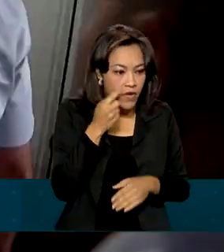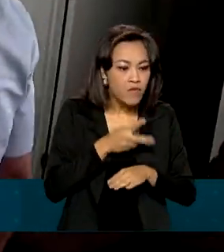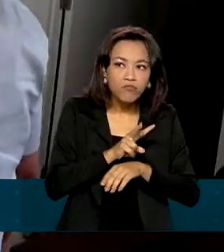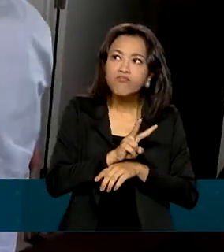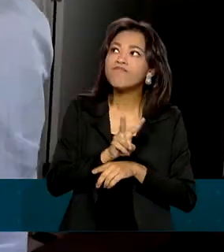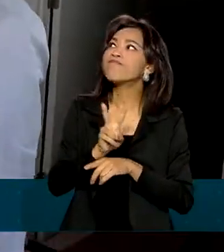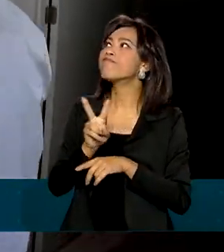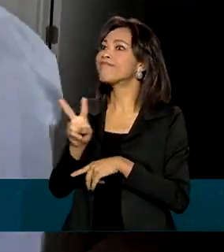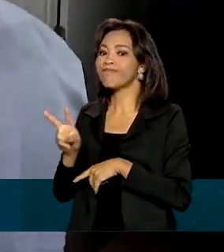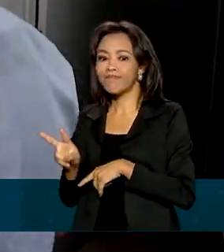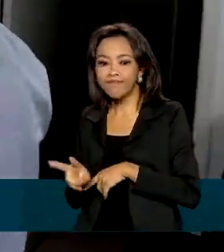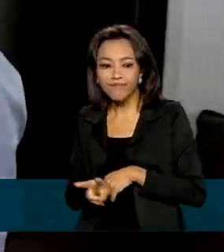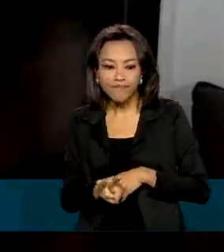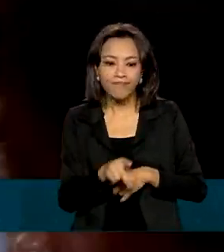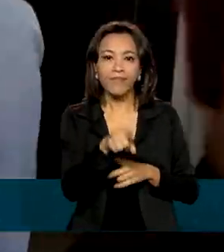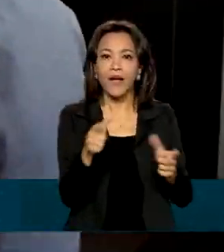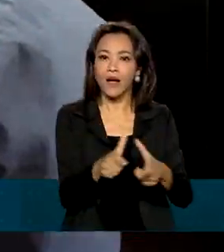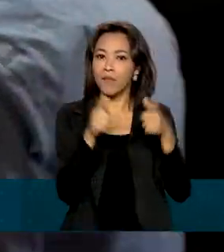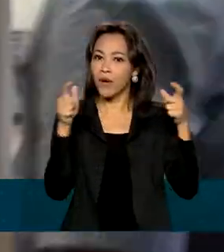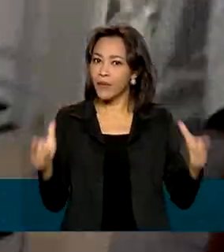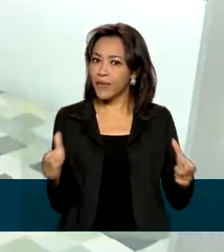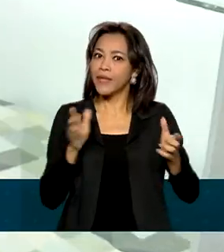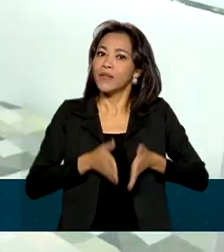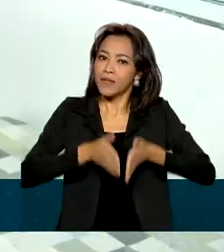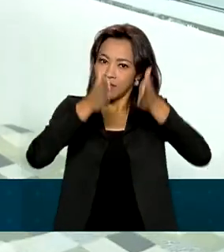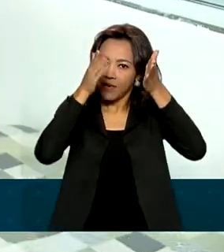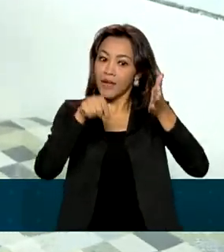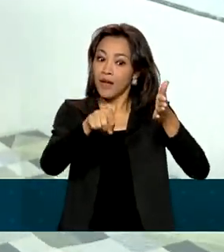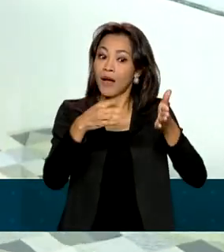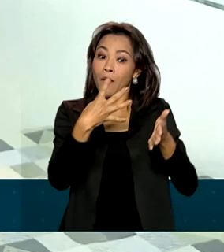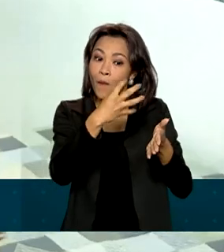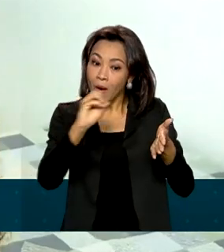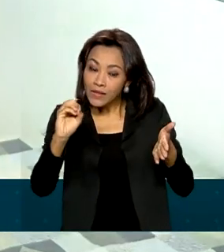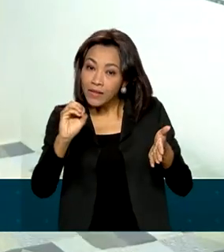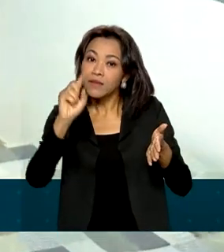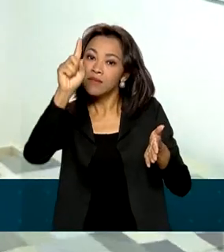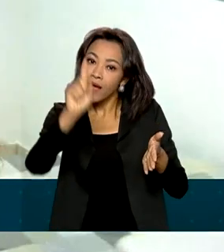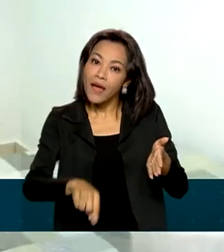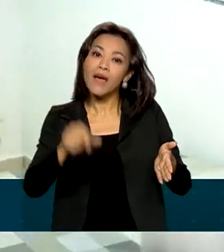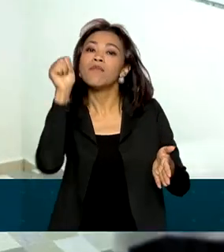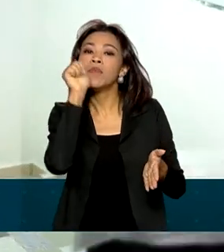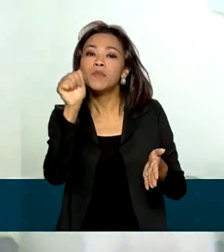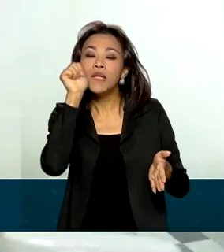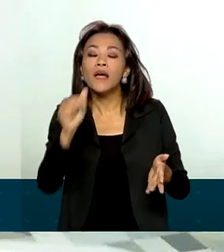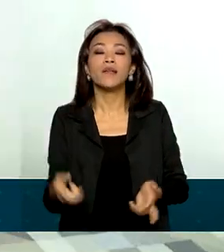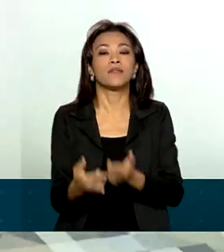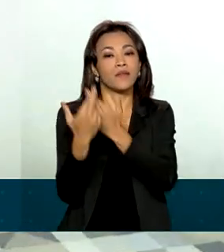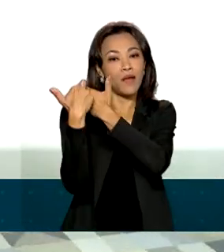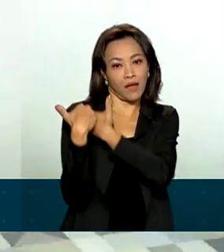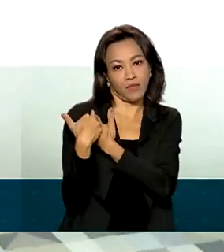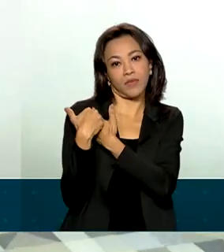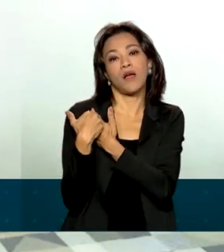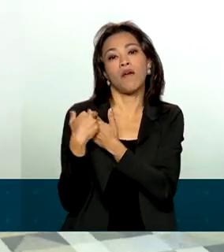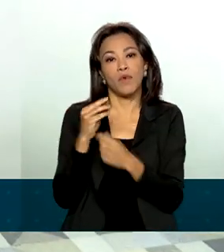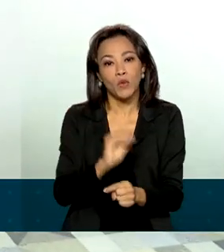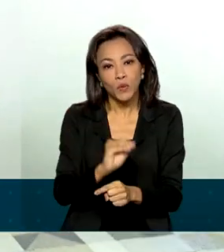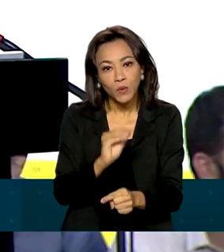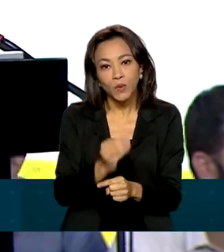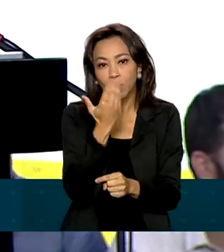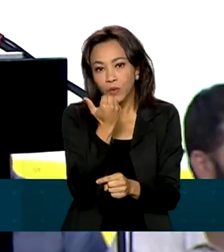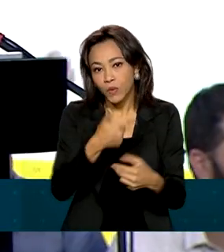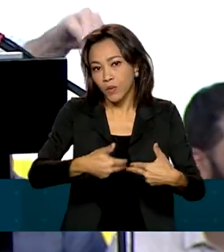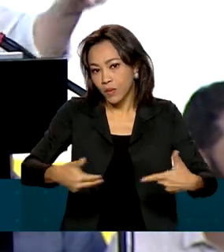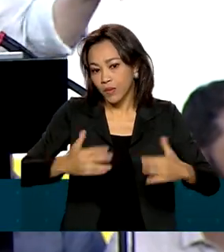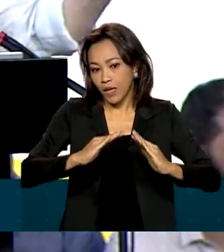A maioria dos apartamentos, 400 deles, é destinada a mulheres responsáveis pelo sustento da casa.